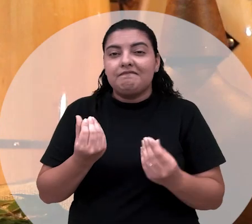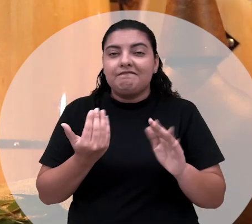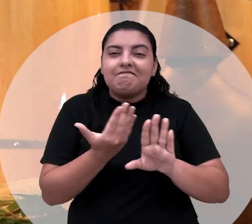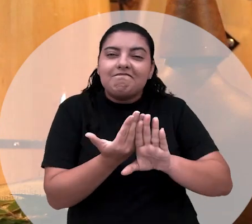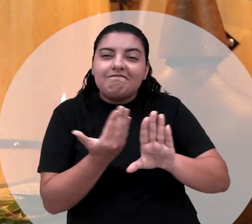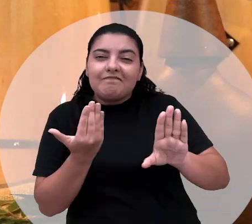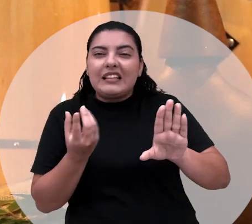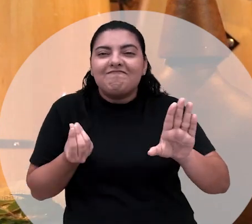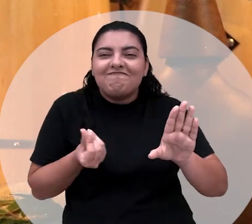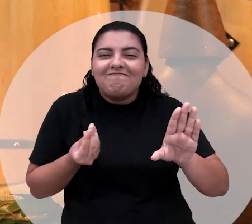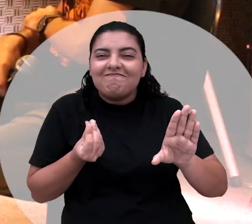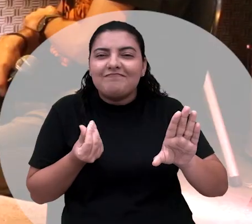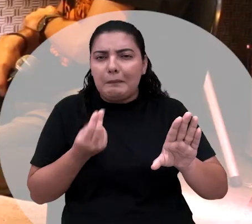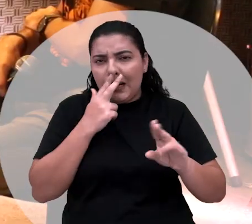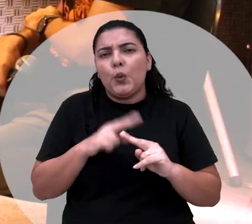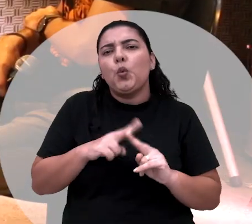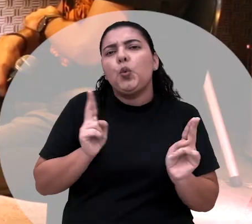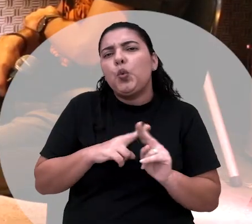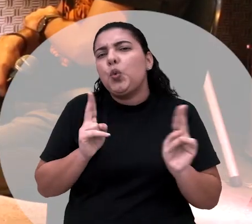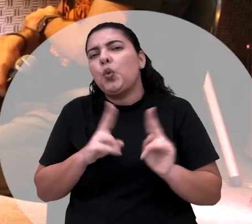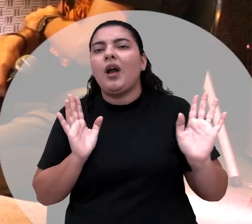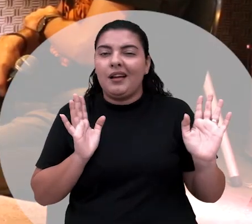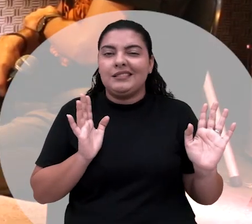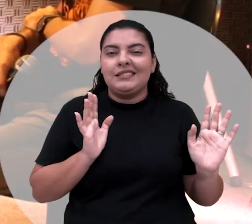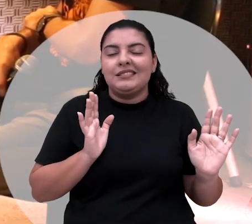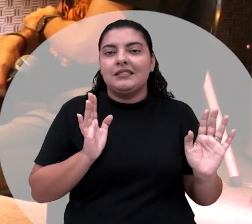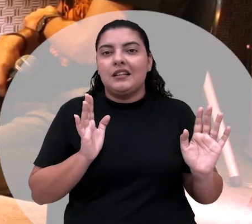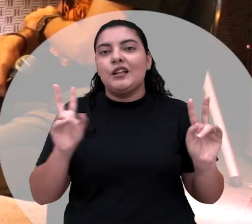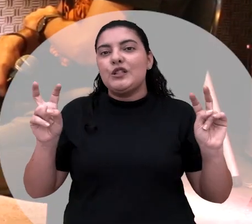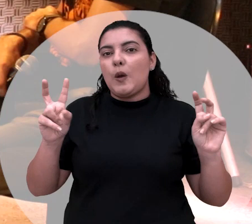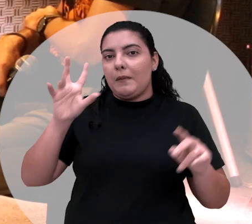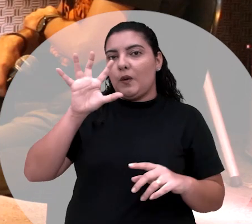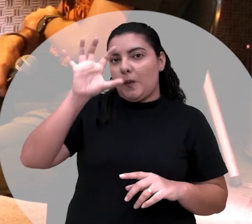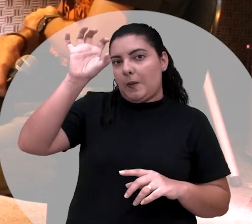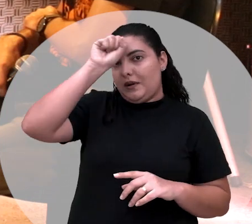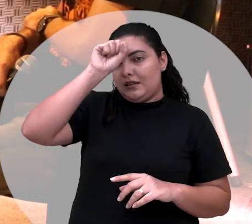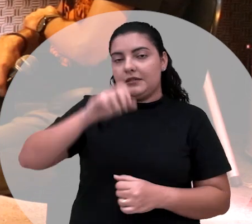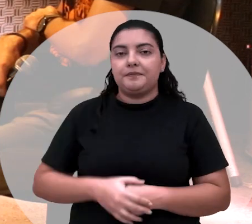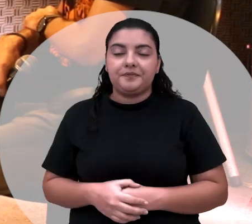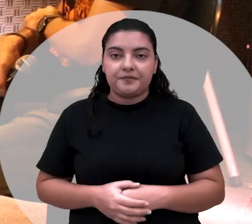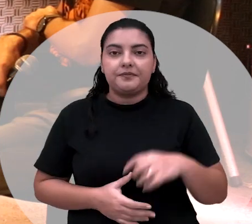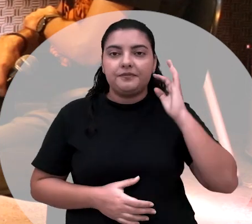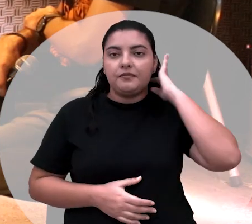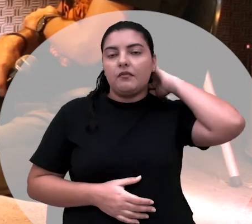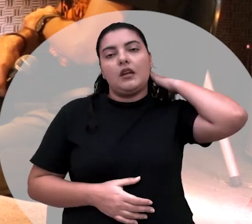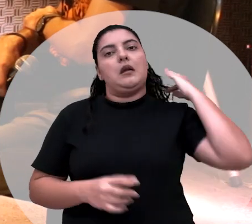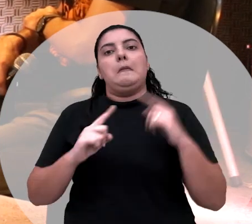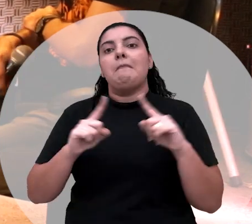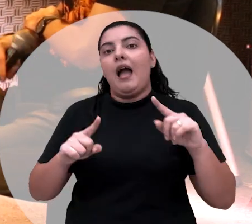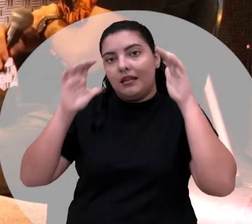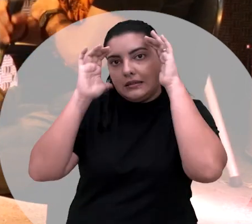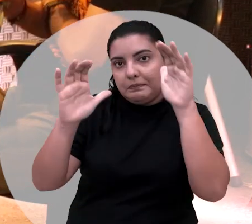Afastamento, né? Aquela coisa assim, discreta, escondida, né? Sobre o pano. mas eles respeitam.